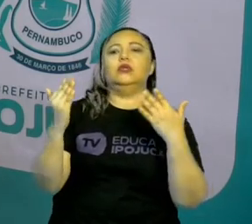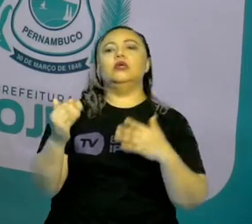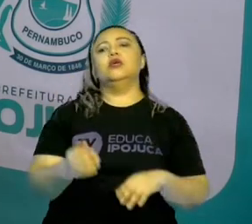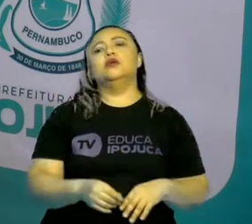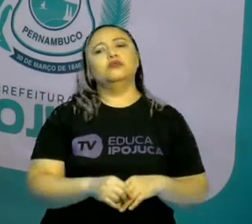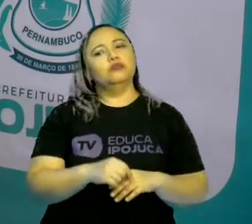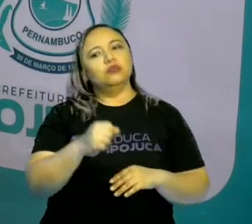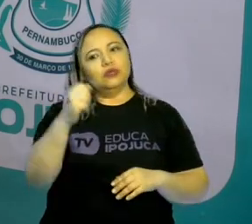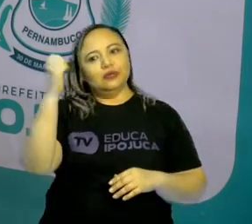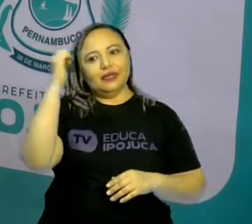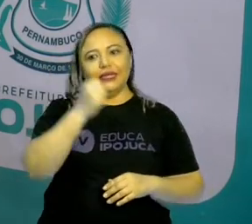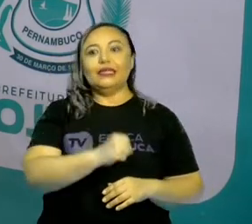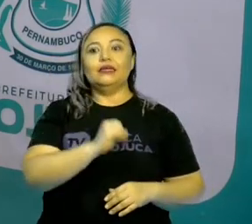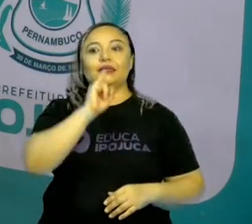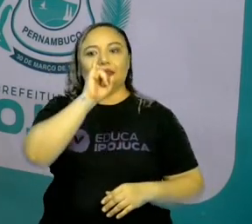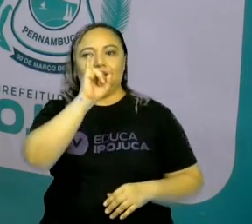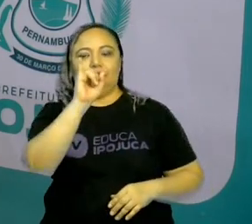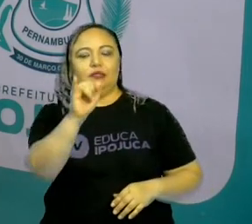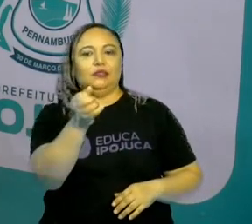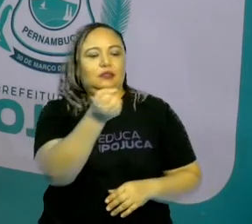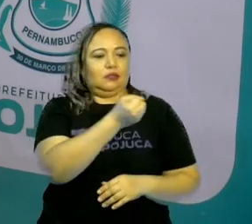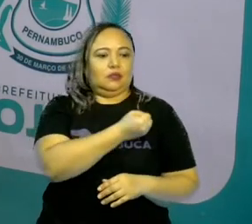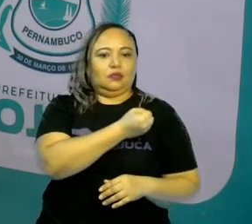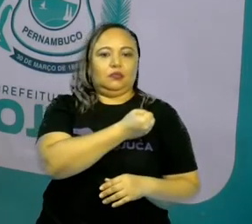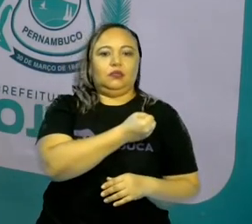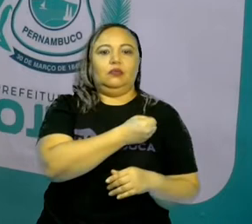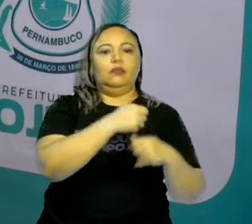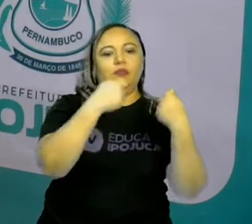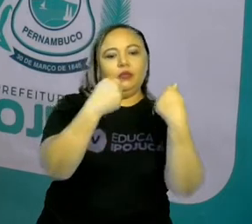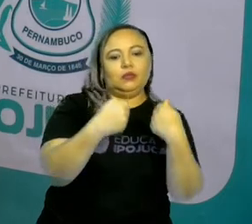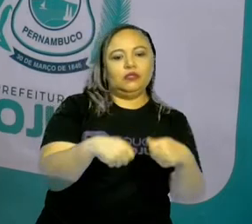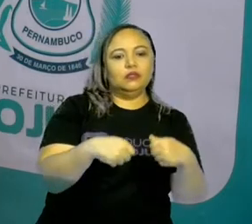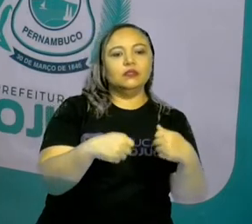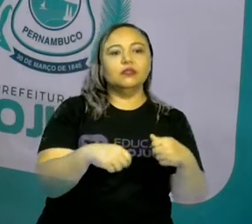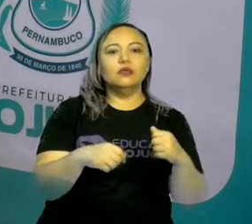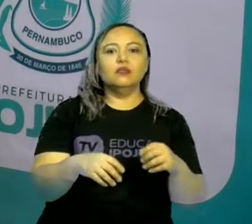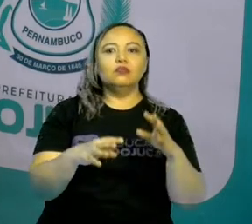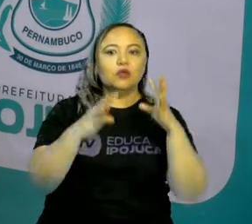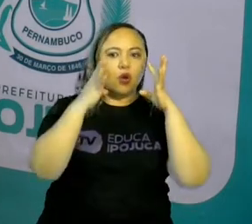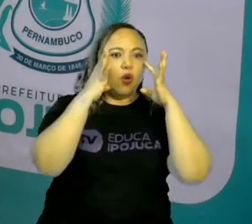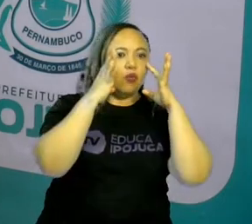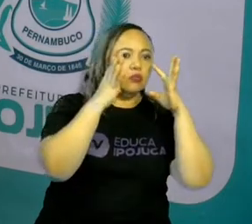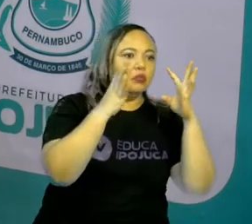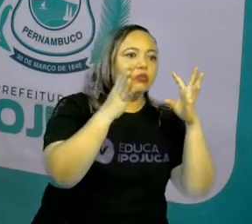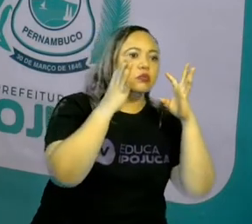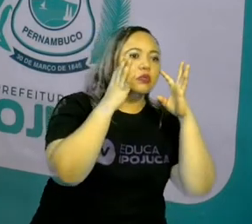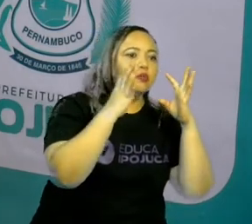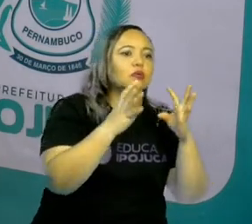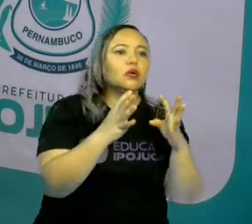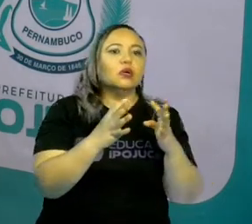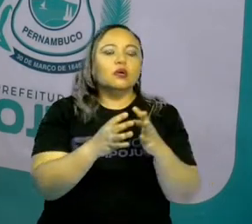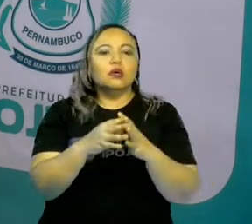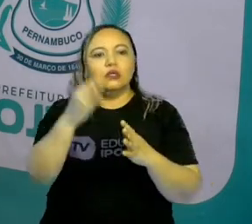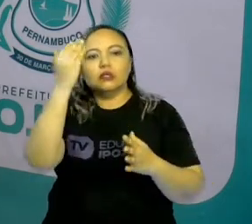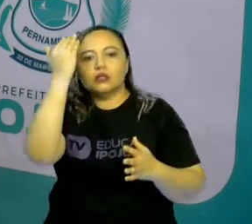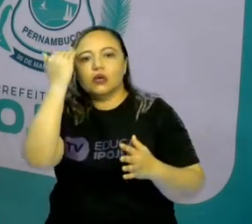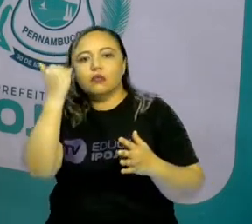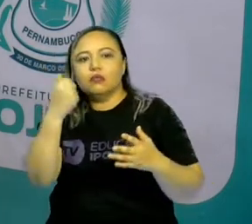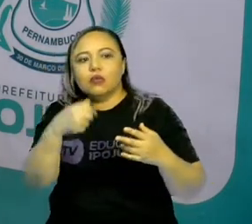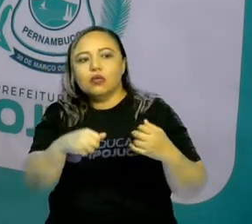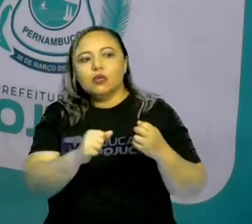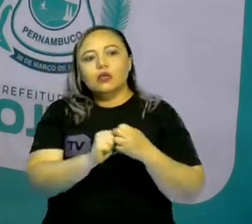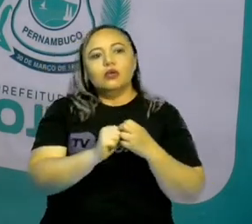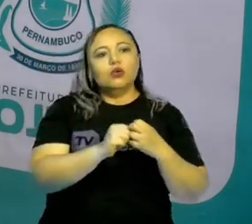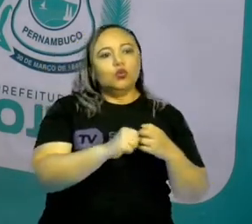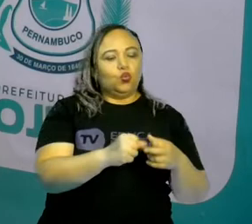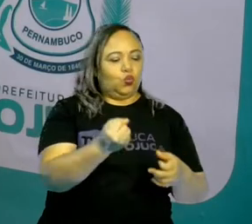cotidiano, precisamos estipular quantidades, fazendo observações sobre a quantidade aproximada. Eu posso